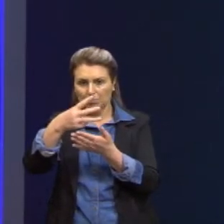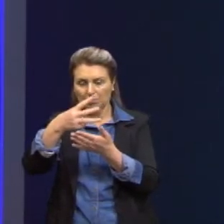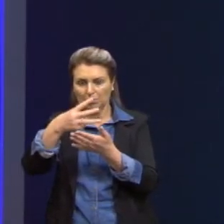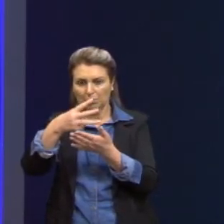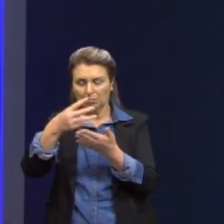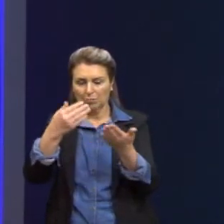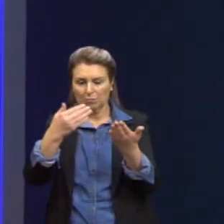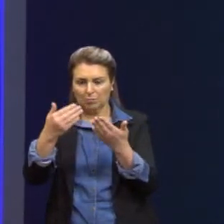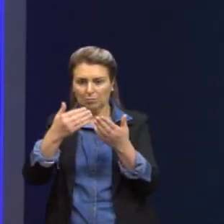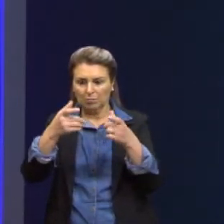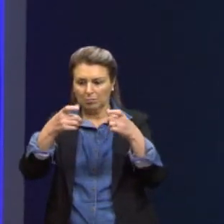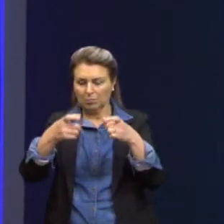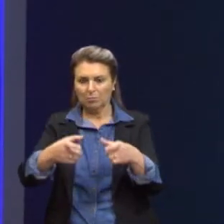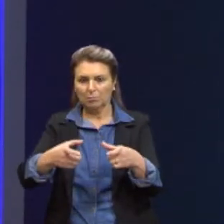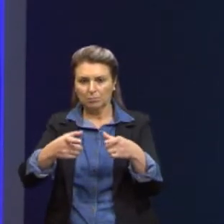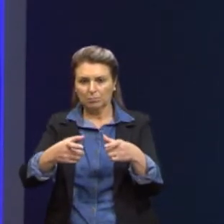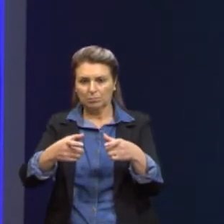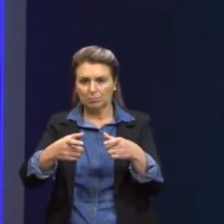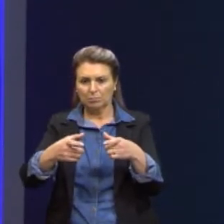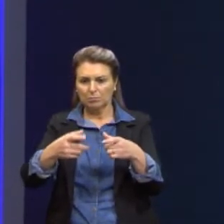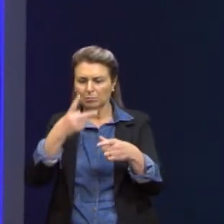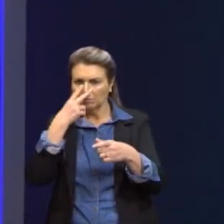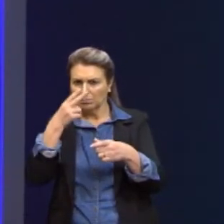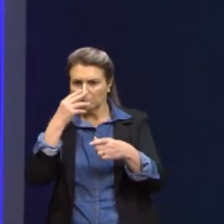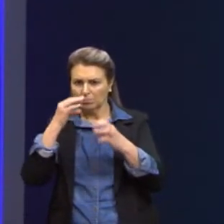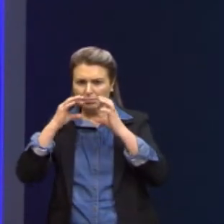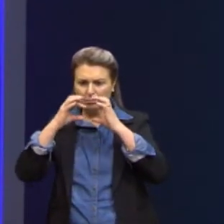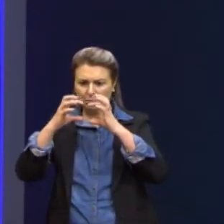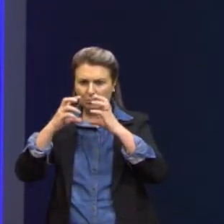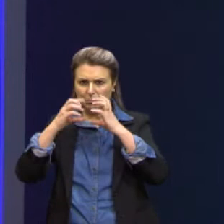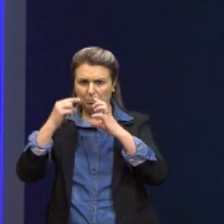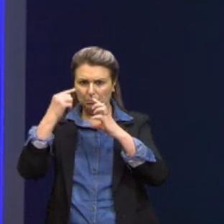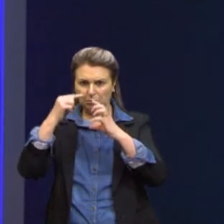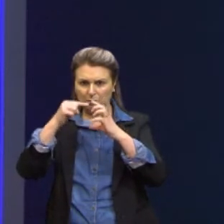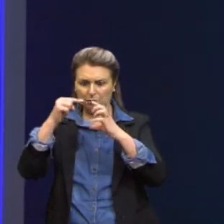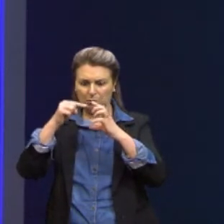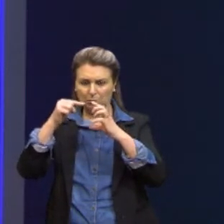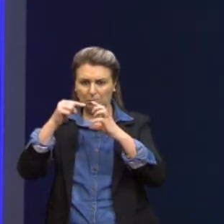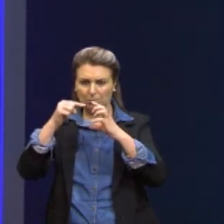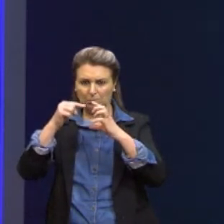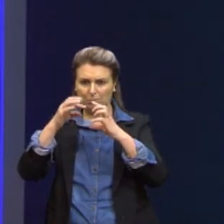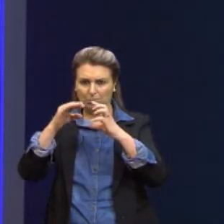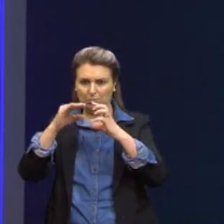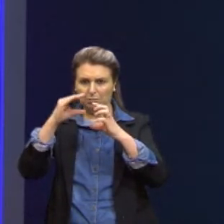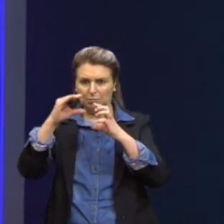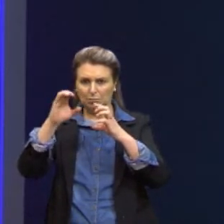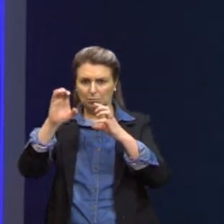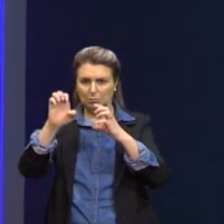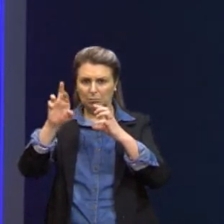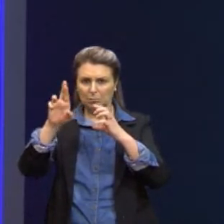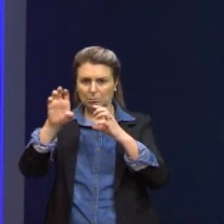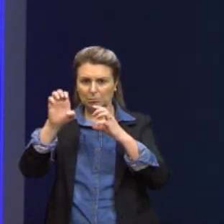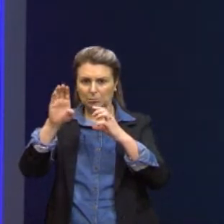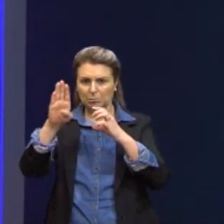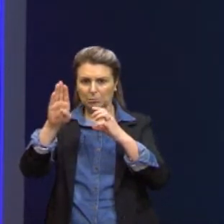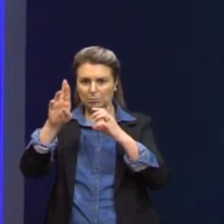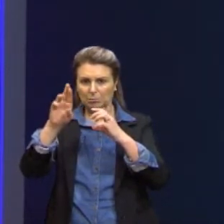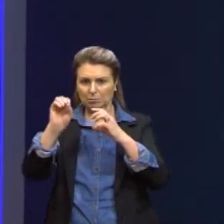Em um ambiente que imita o cérebro, elas foram, então, estimuladas ao desenvolvimento.